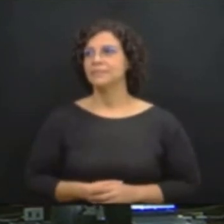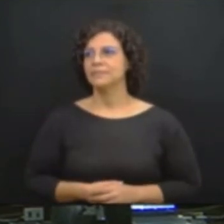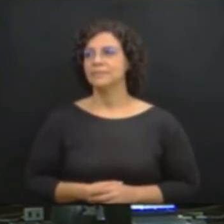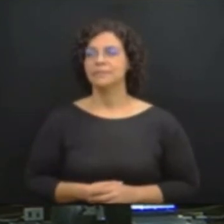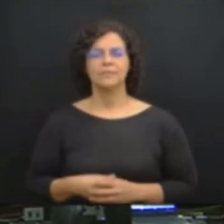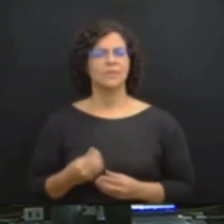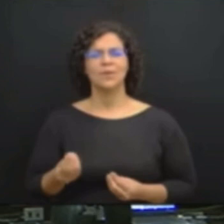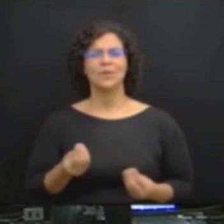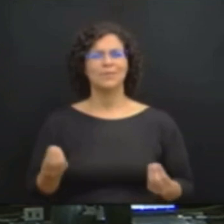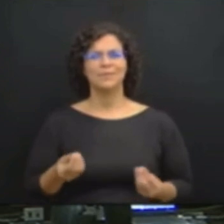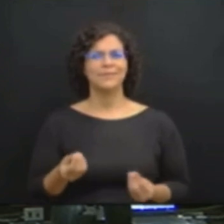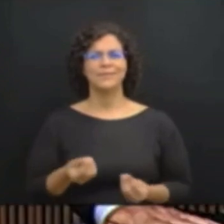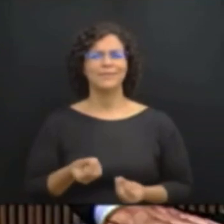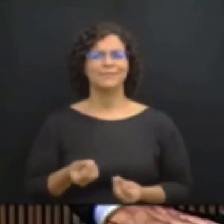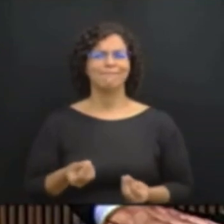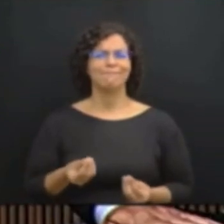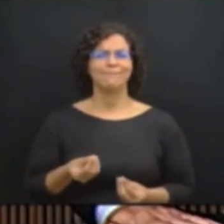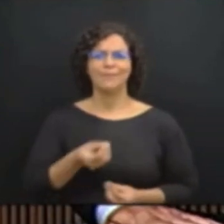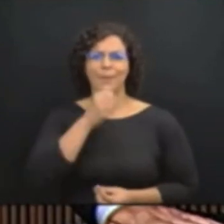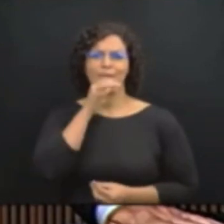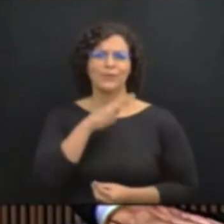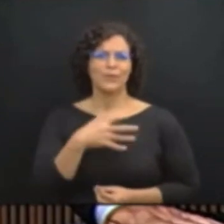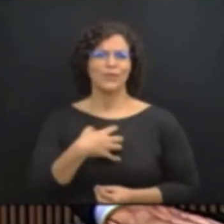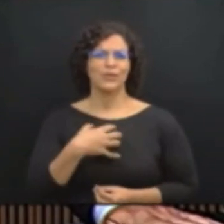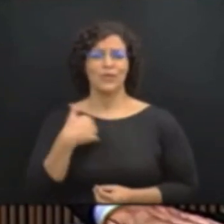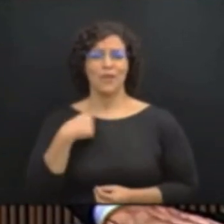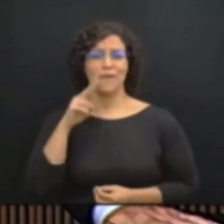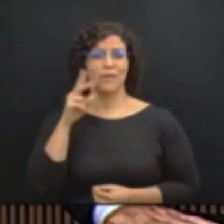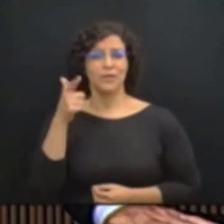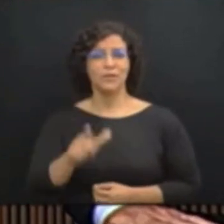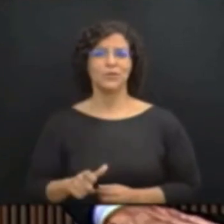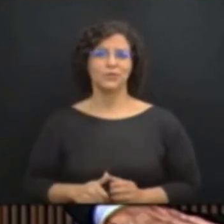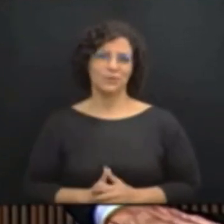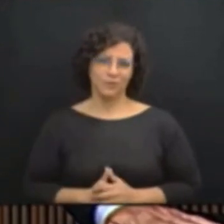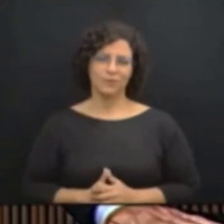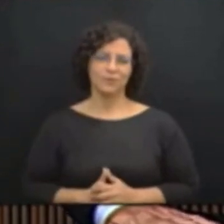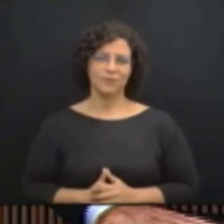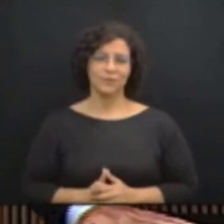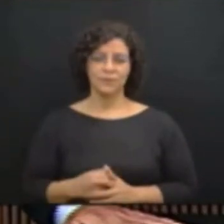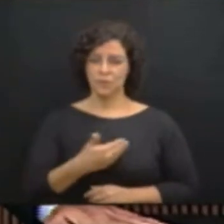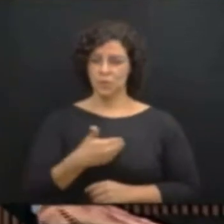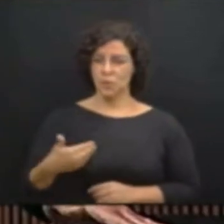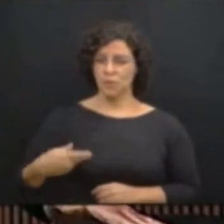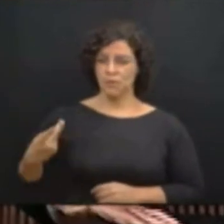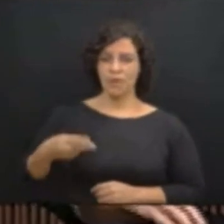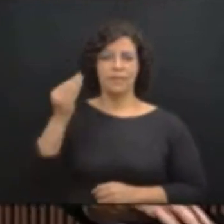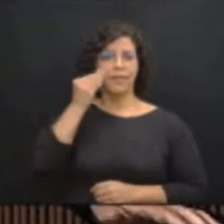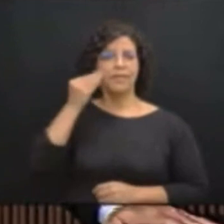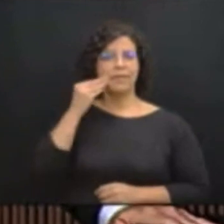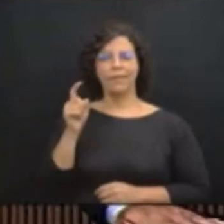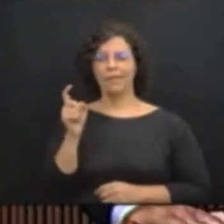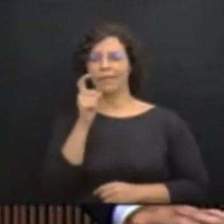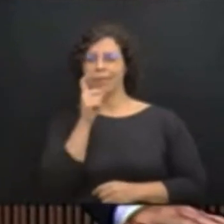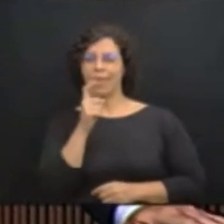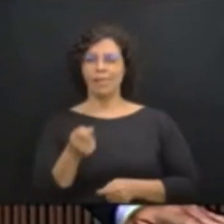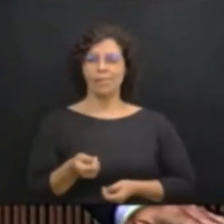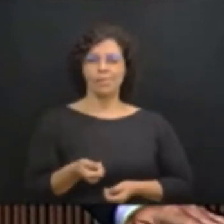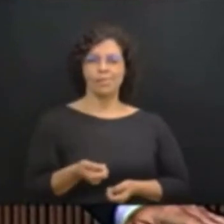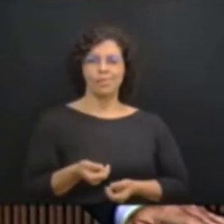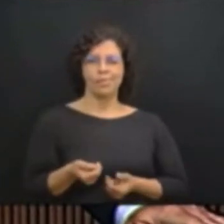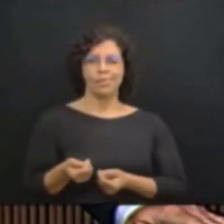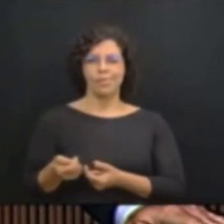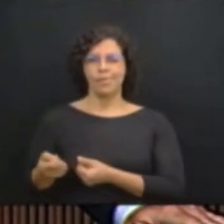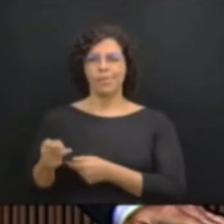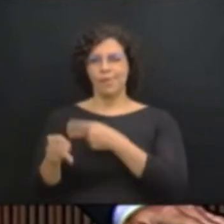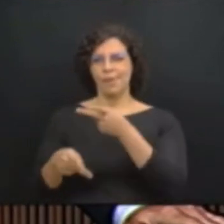é incrível nós vermos mais uma vez o governo tentando mentir descaradamente